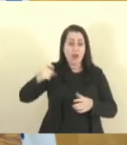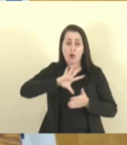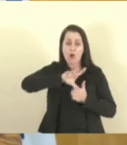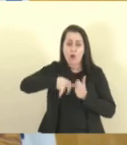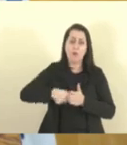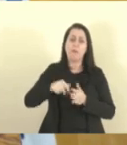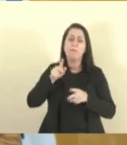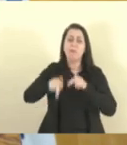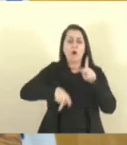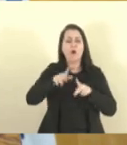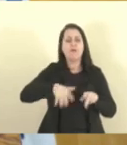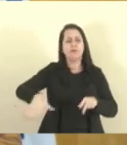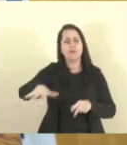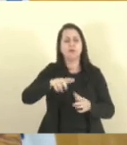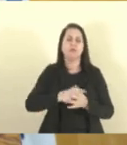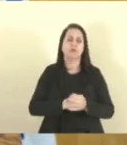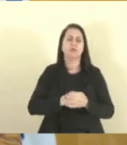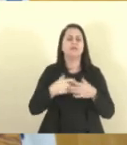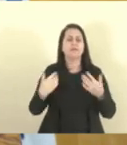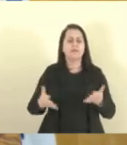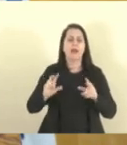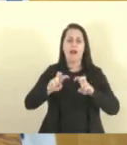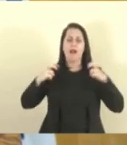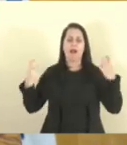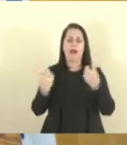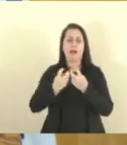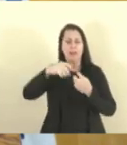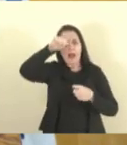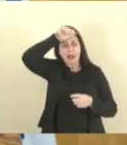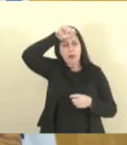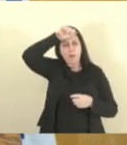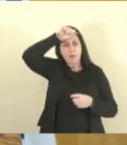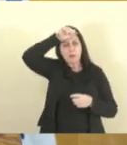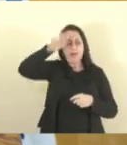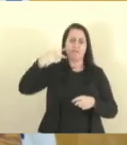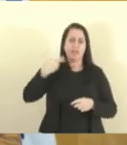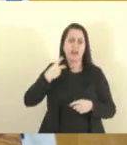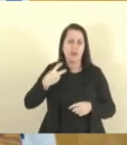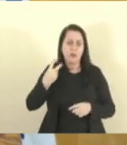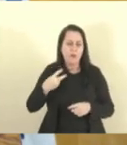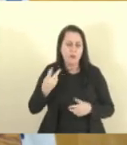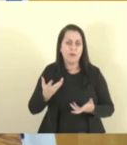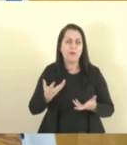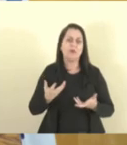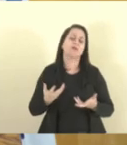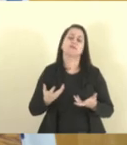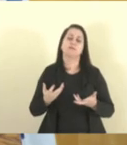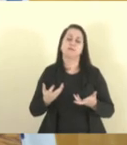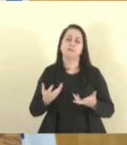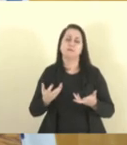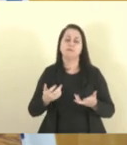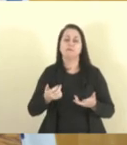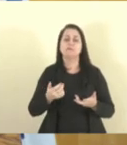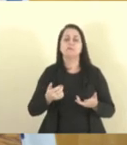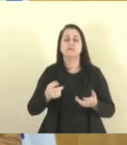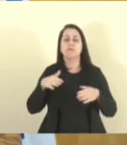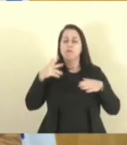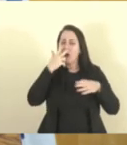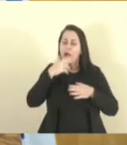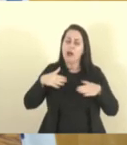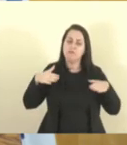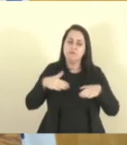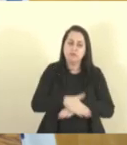E a Câmara Municipal de Aracruz, dessa legislatura, está rendida